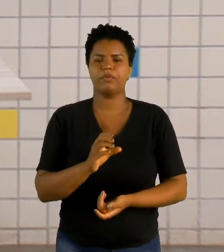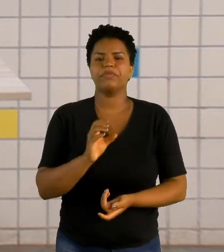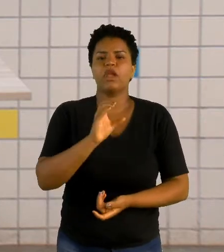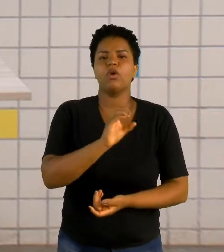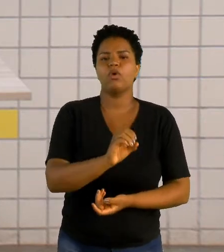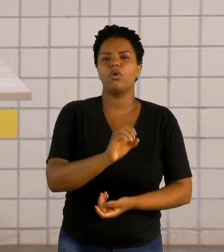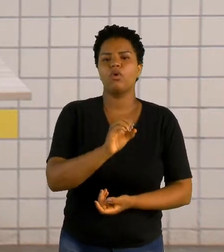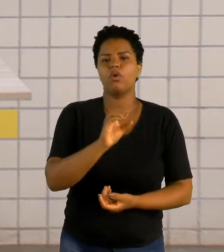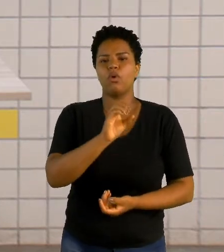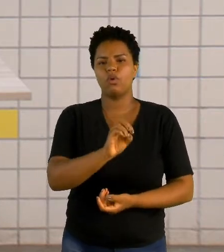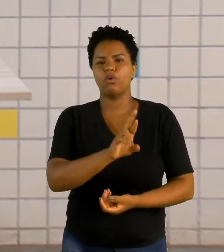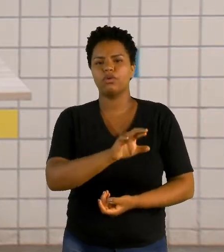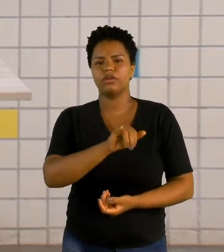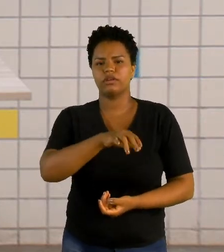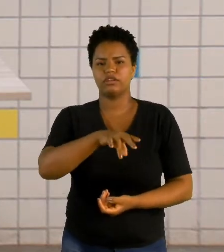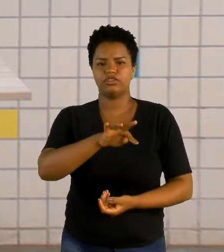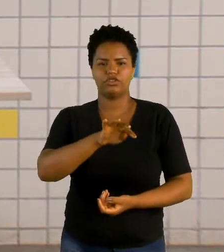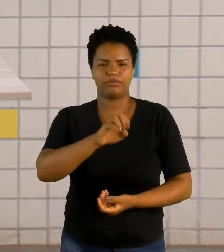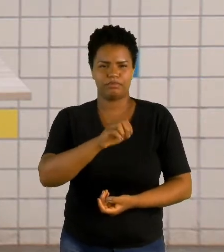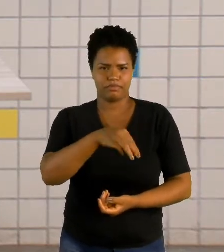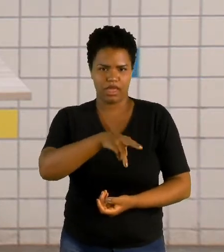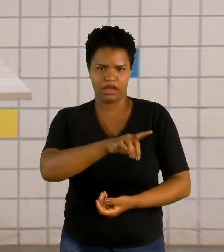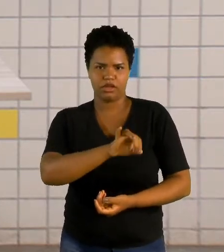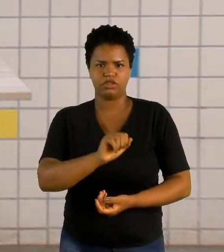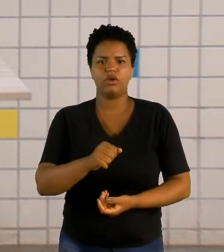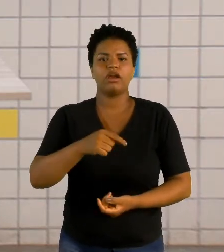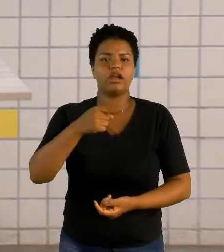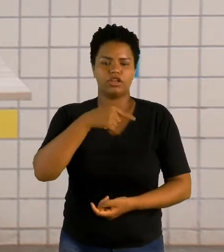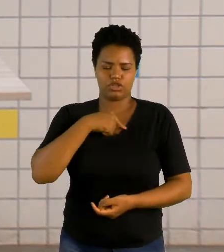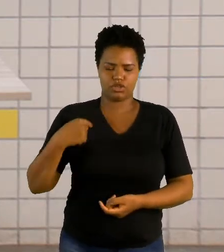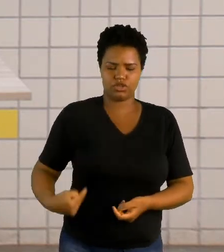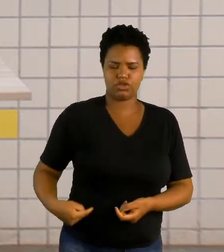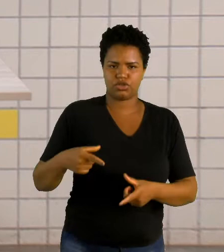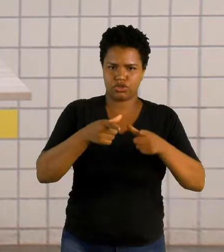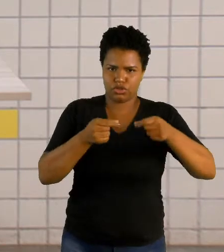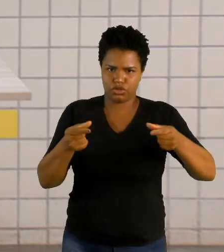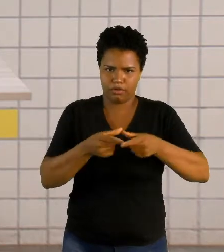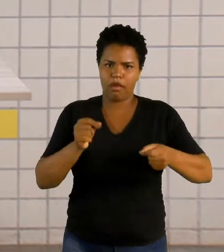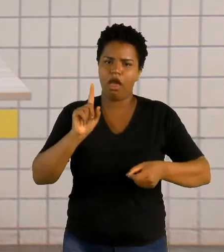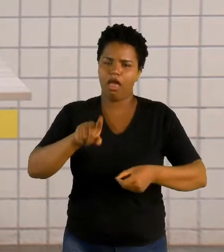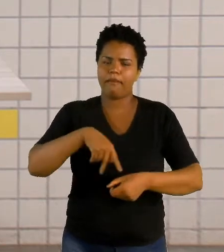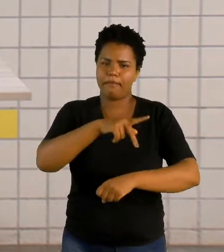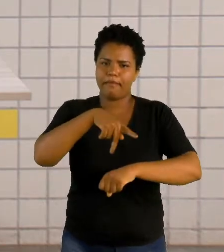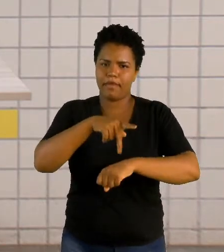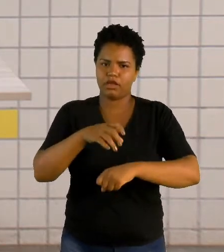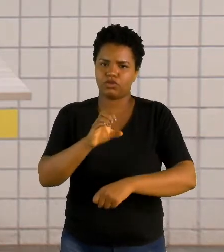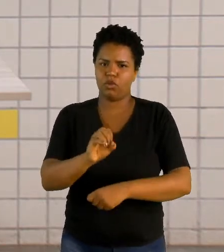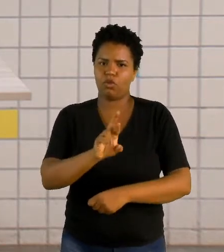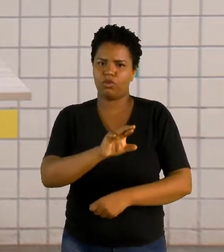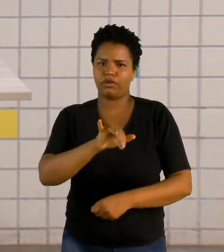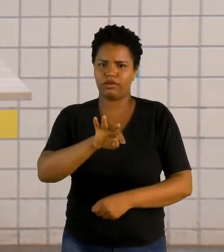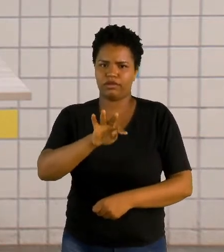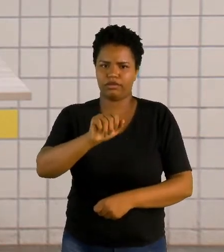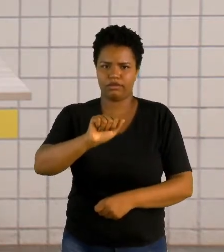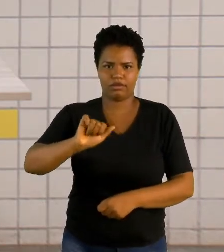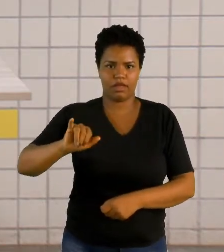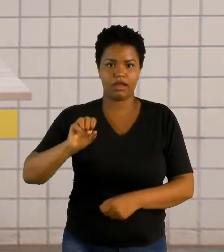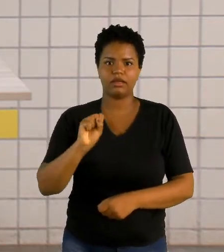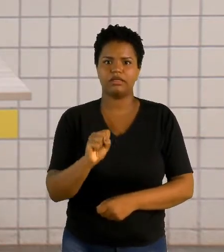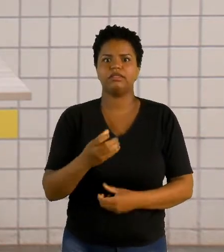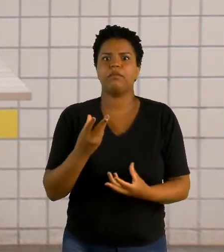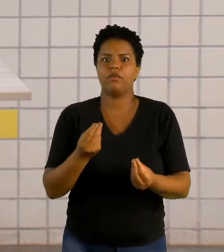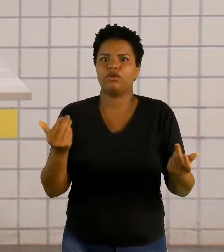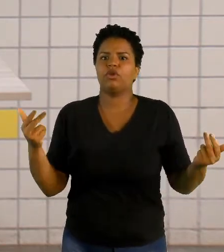é a China, é a Índia, o Japão, são países considerados orientais. Muita coisa que a gente vê, muita coisa que a gente